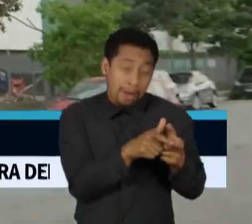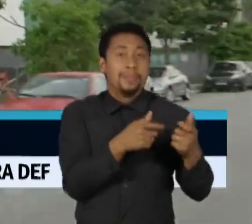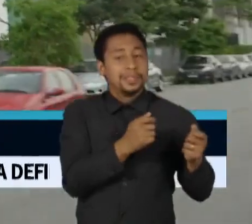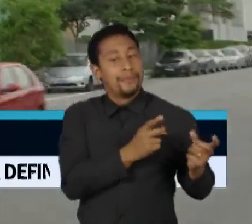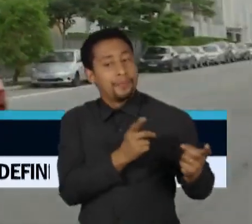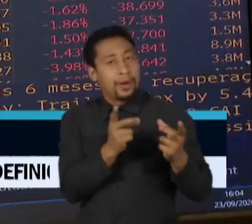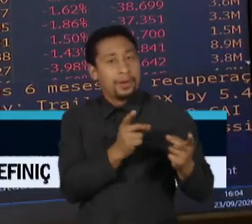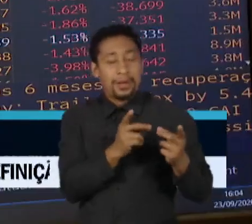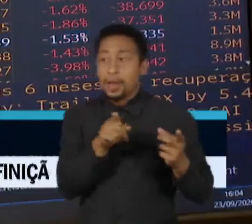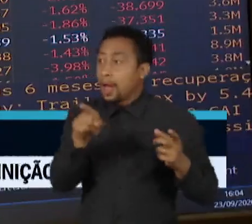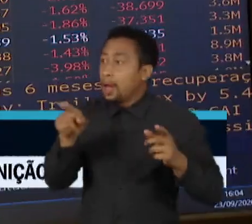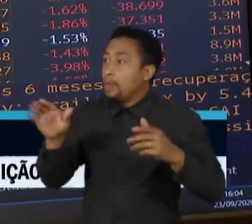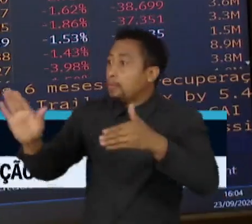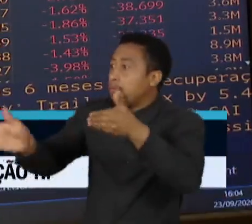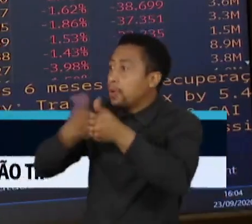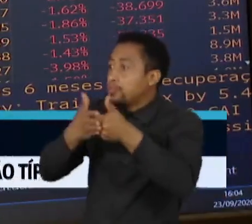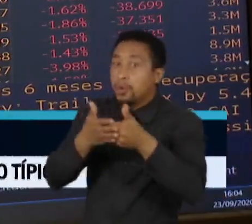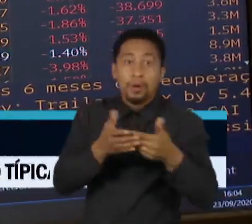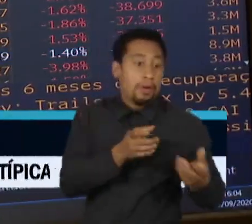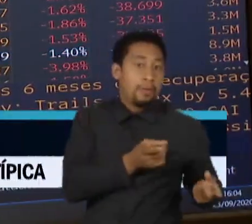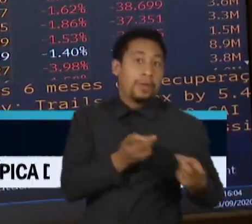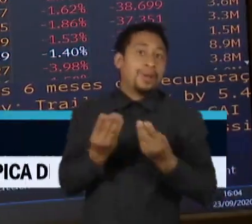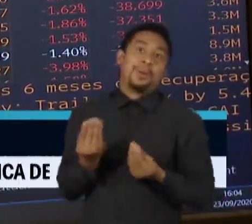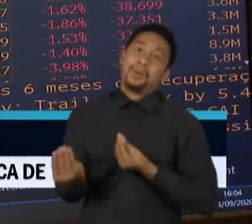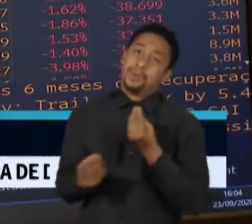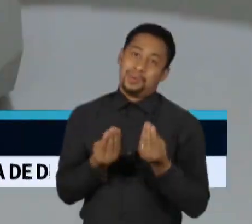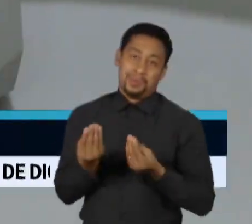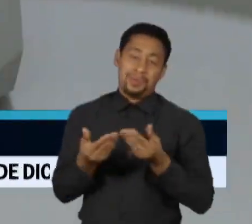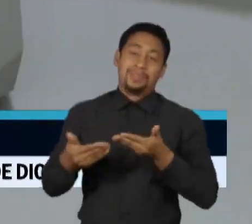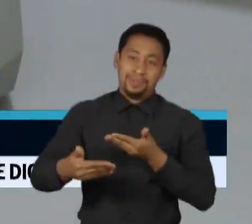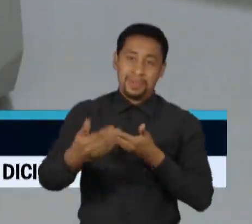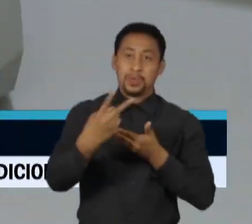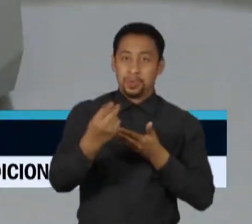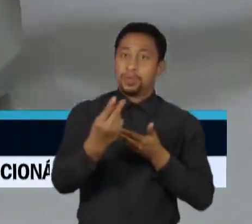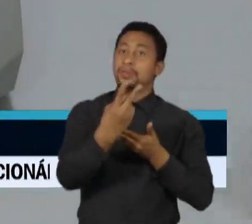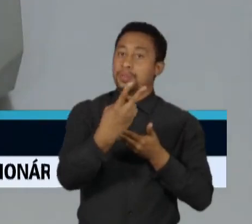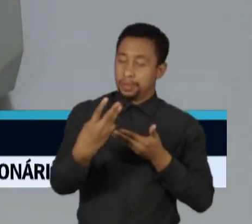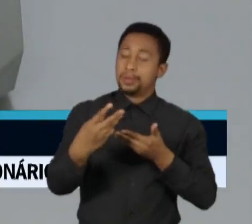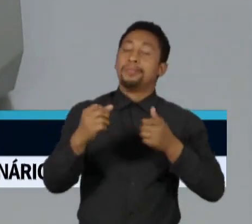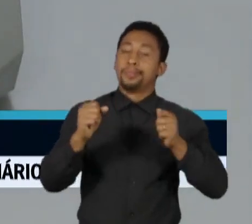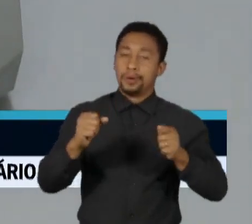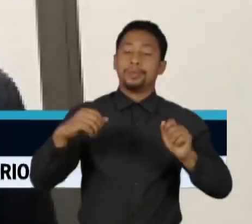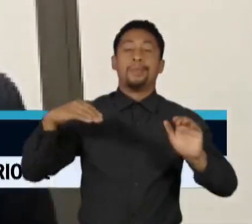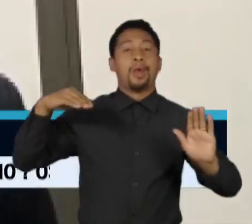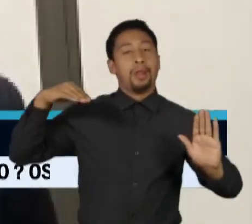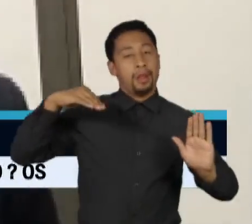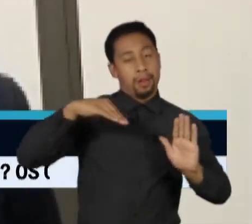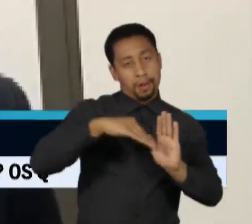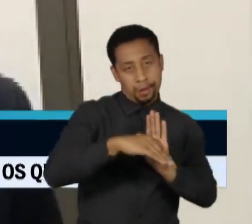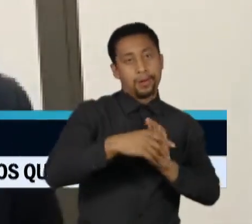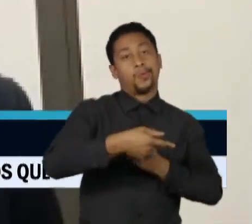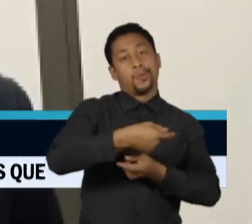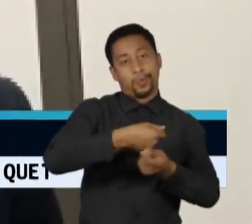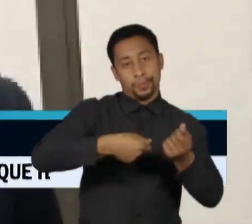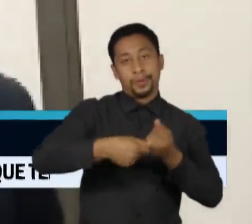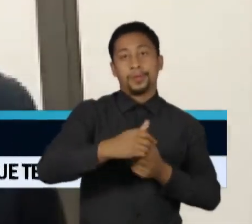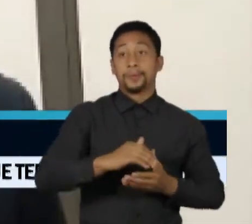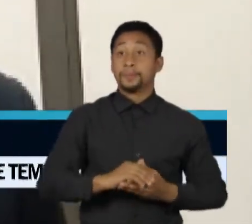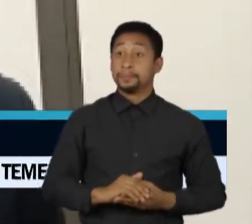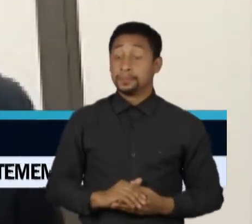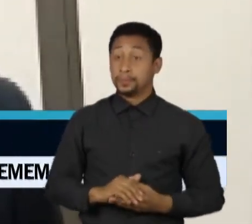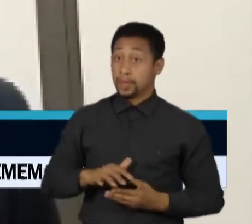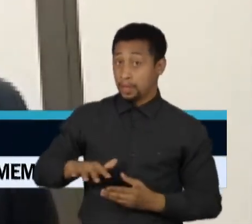varejo, e pode fazer 2023 terminar no zero a zero. O varejo caminha para